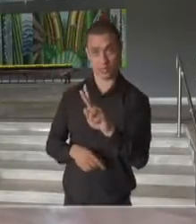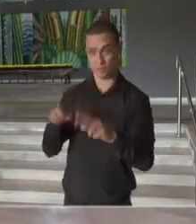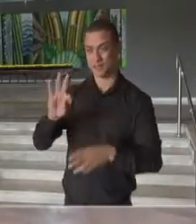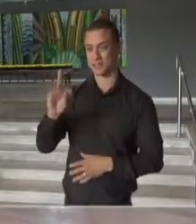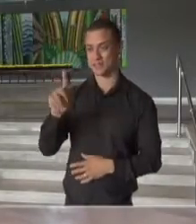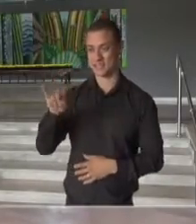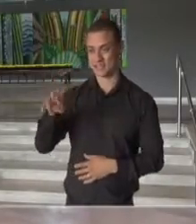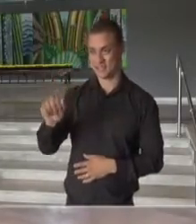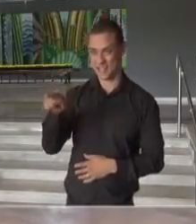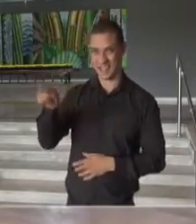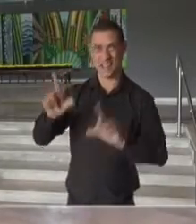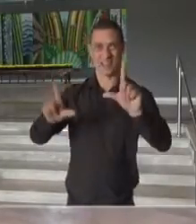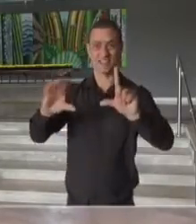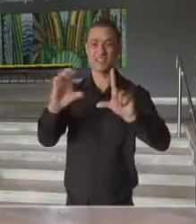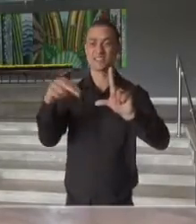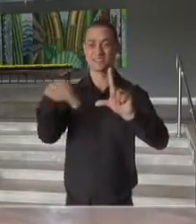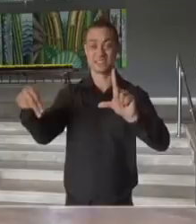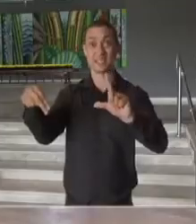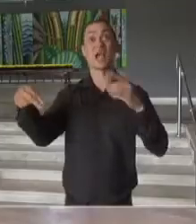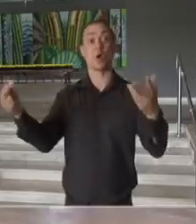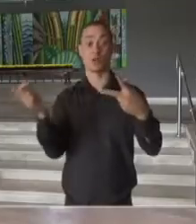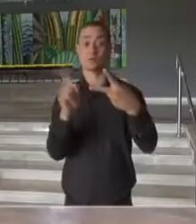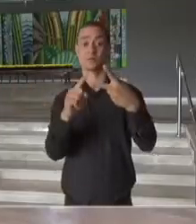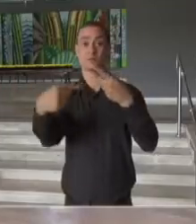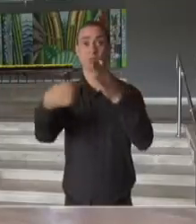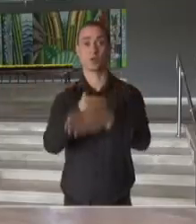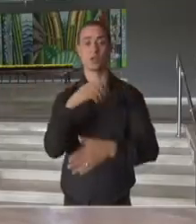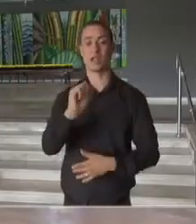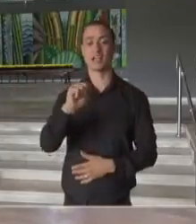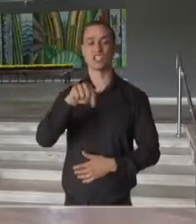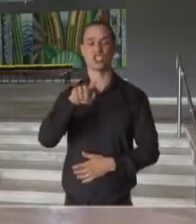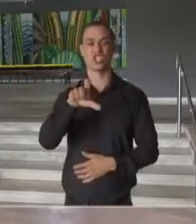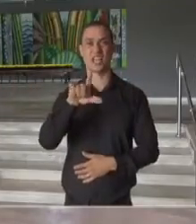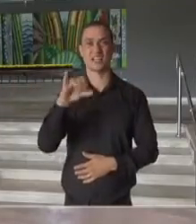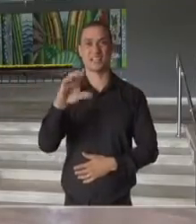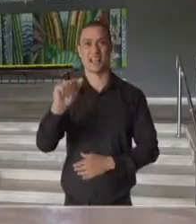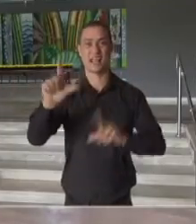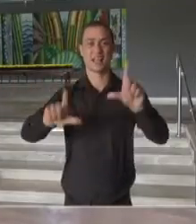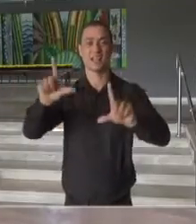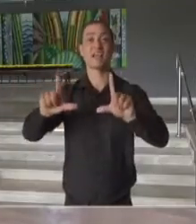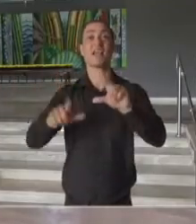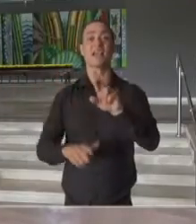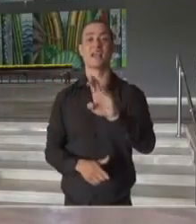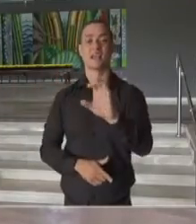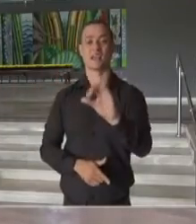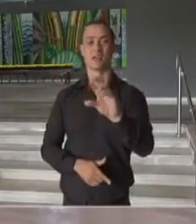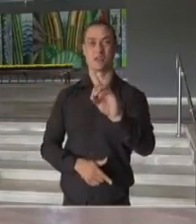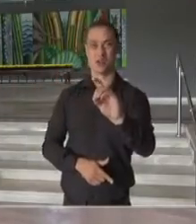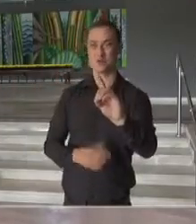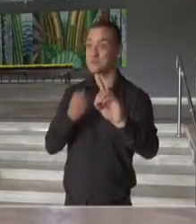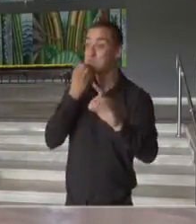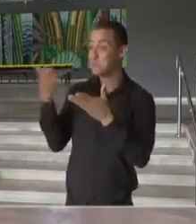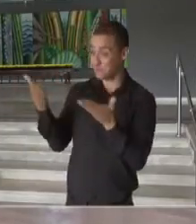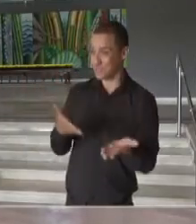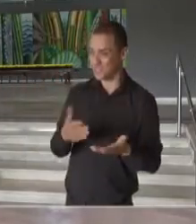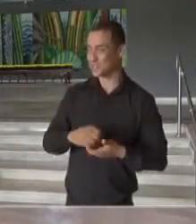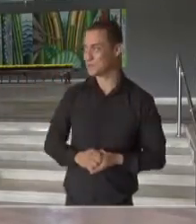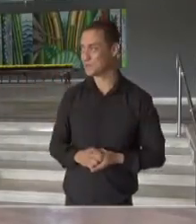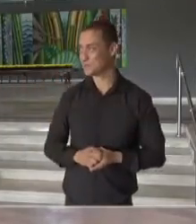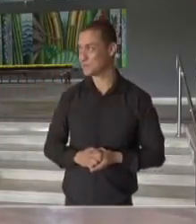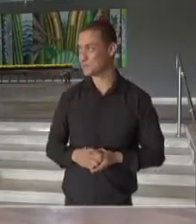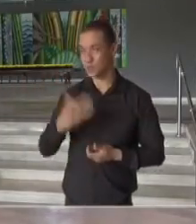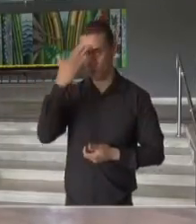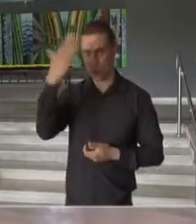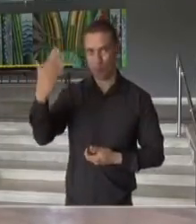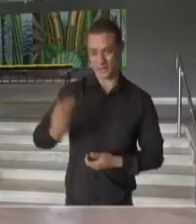Tainá Falcão, da CNN Brasil, vamos agora, a Angélica Sattler, da TV Record. Angélica, bem-vinda. Obrigado pela sua